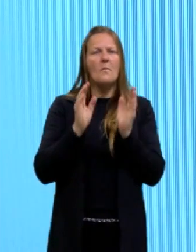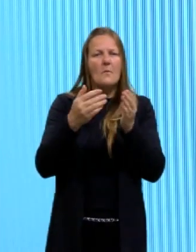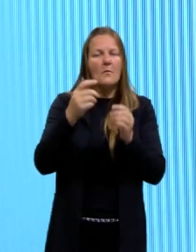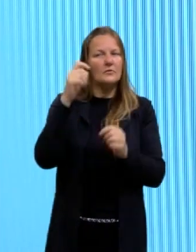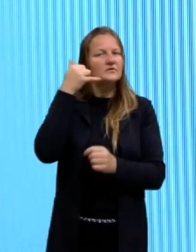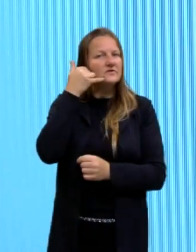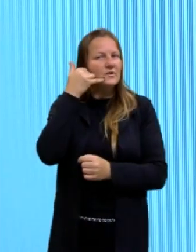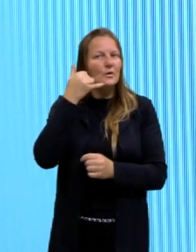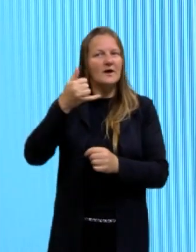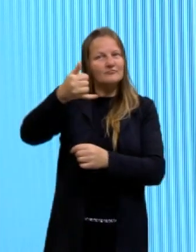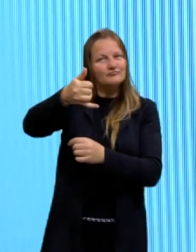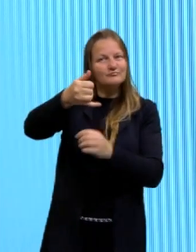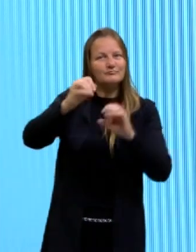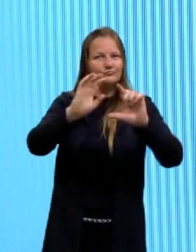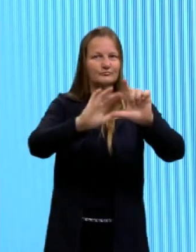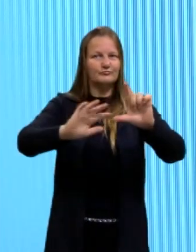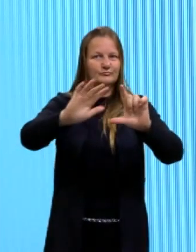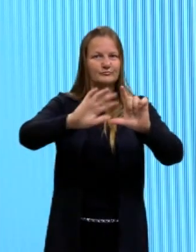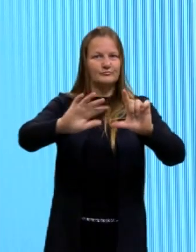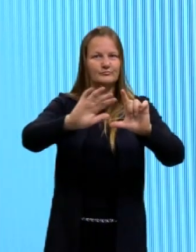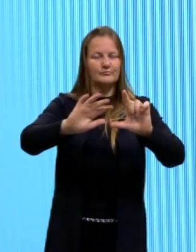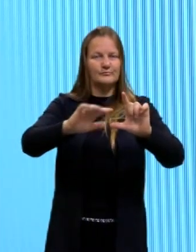celular, certo, e